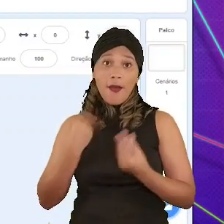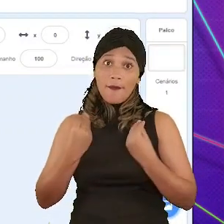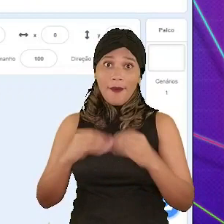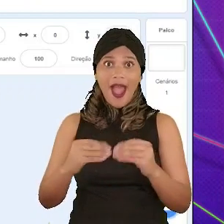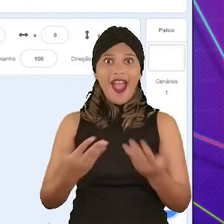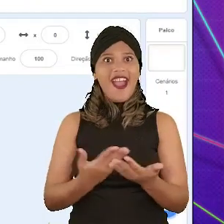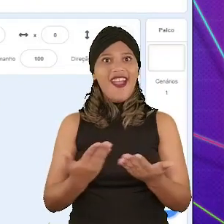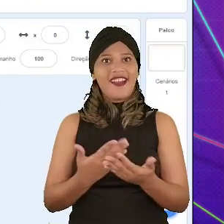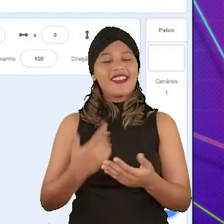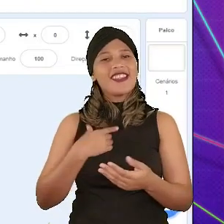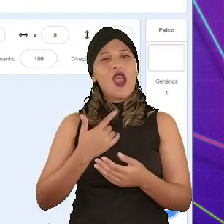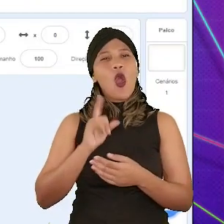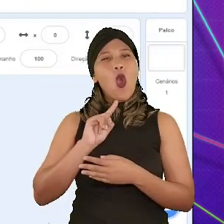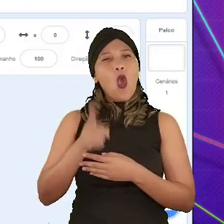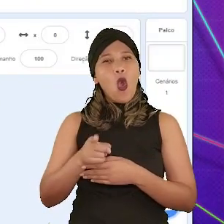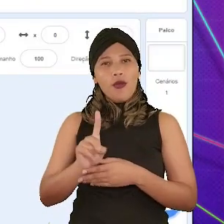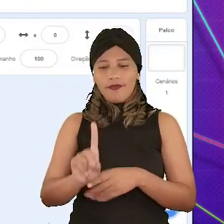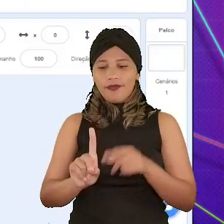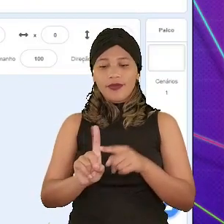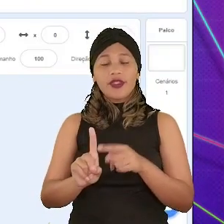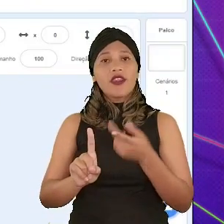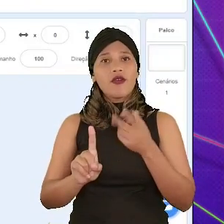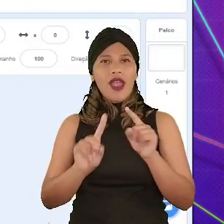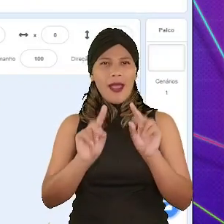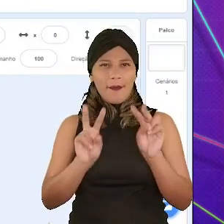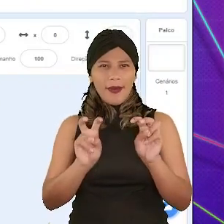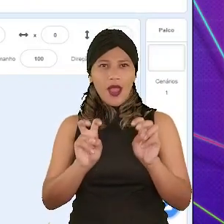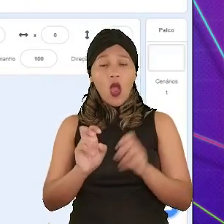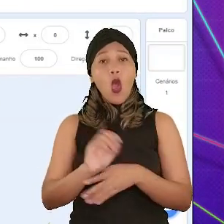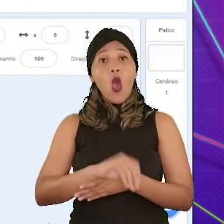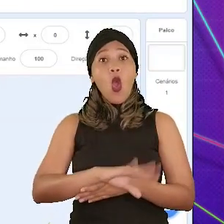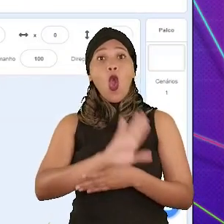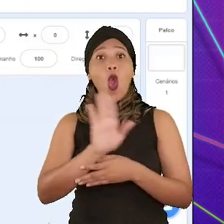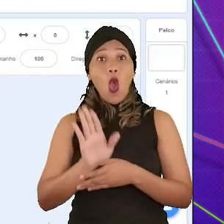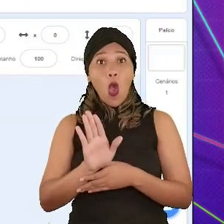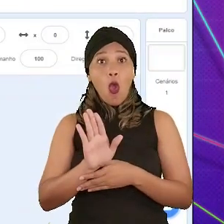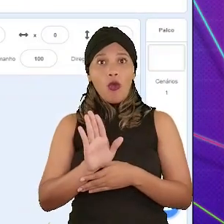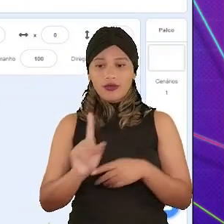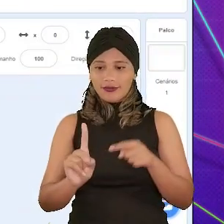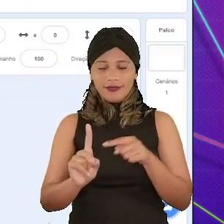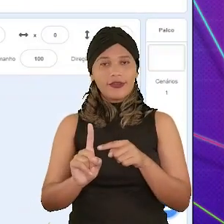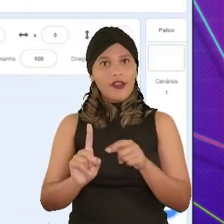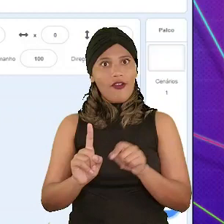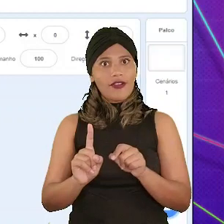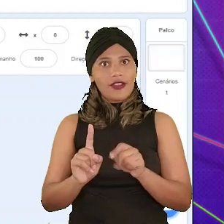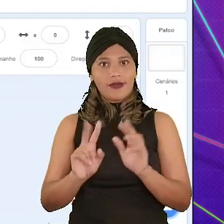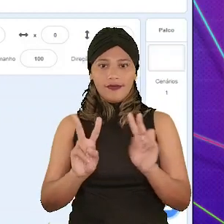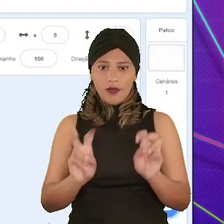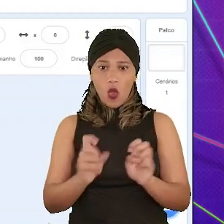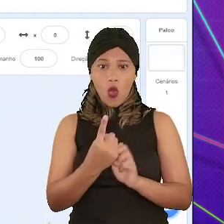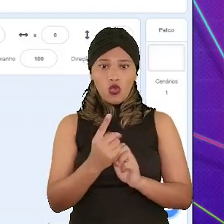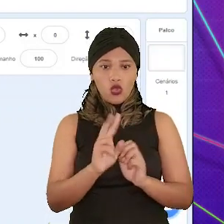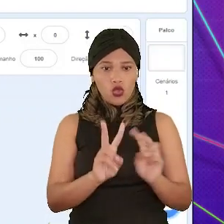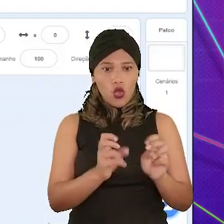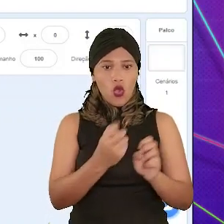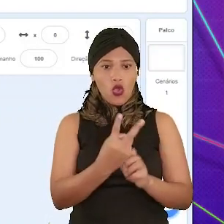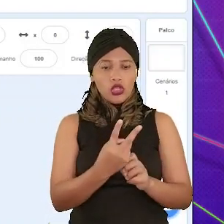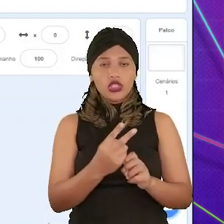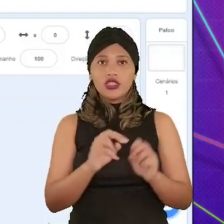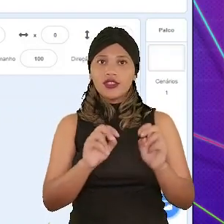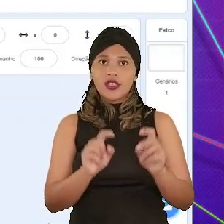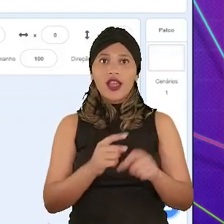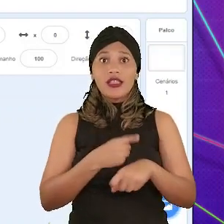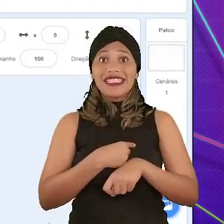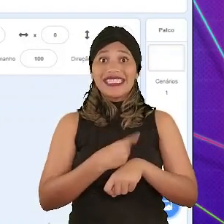De primeira, a gente já vê aqui um comando que diz para o nosso ator, diga, abre parênteses, olá, fecha parênteses, por, abre parênteses, dois,